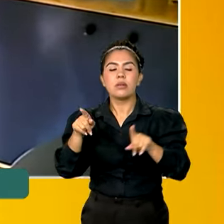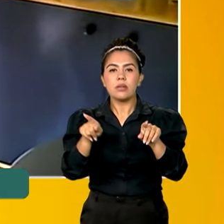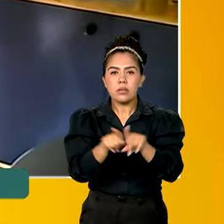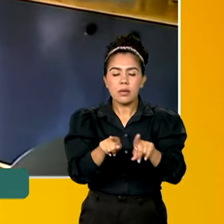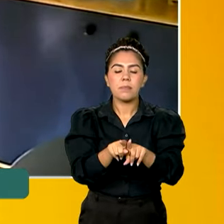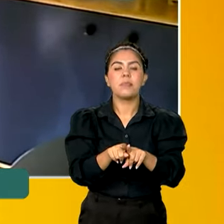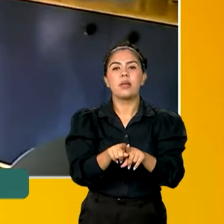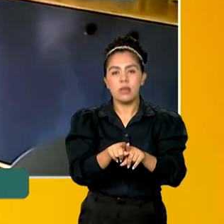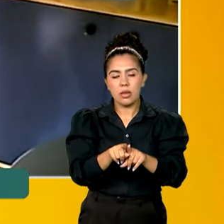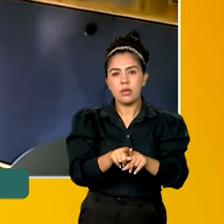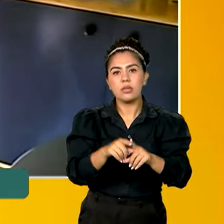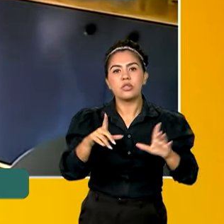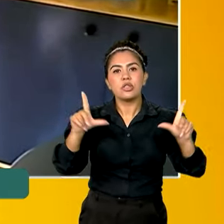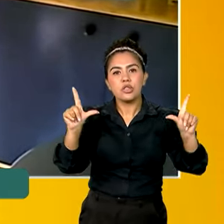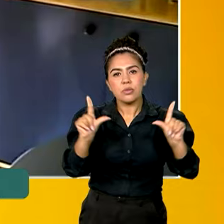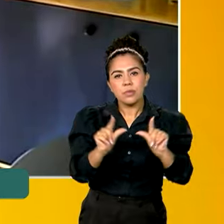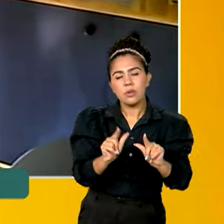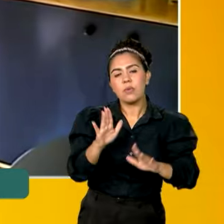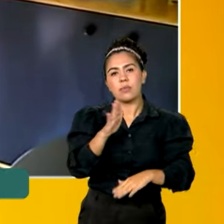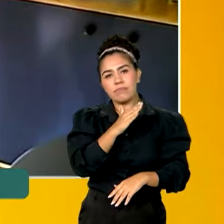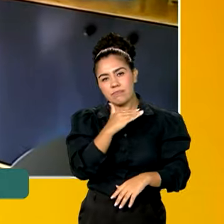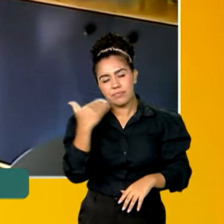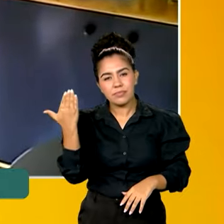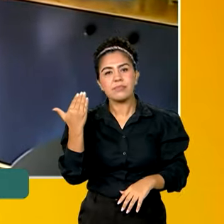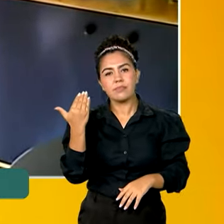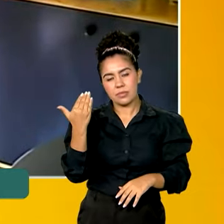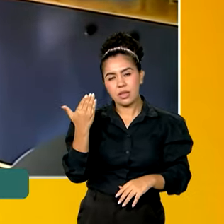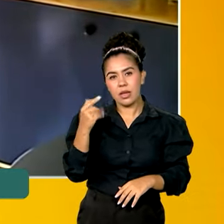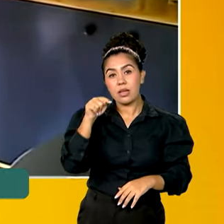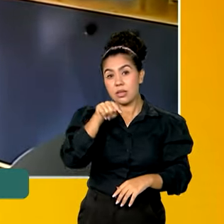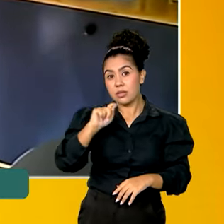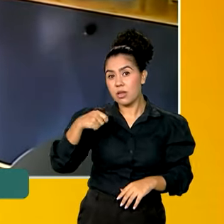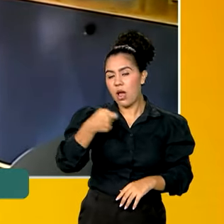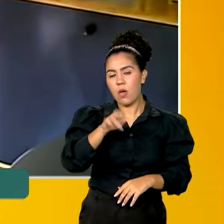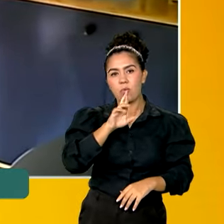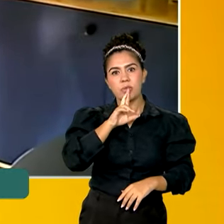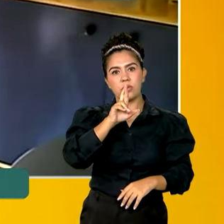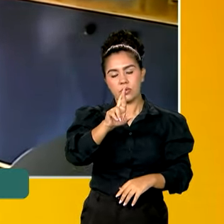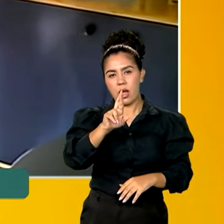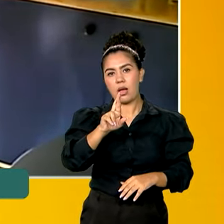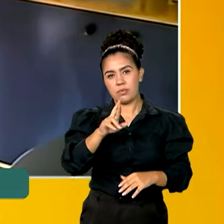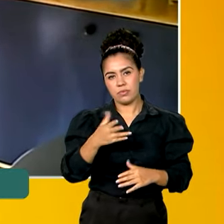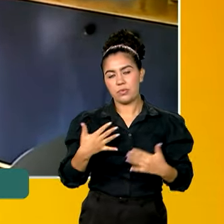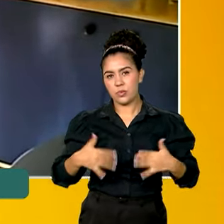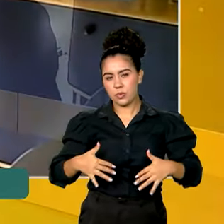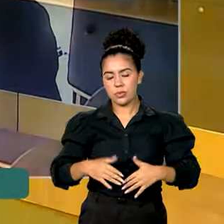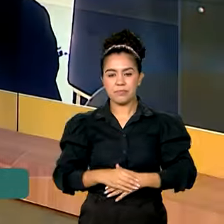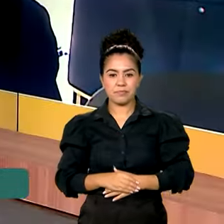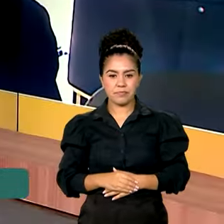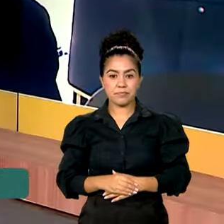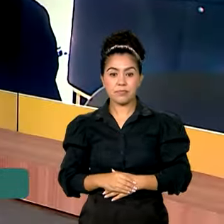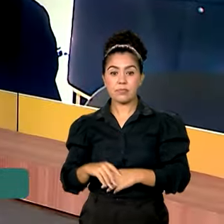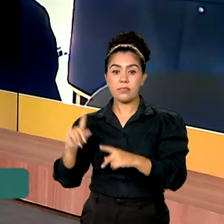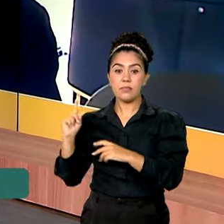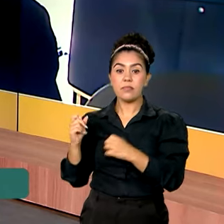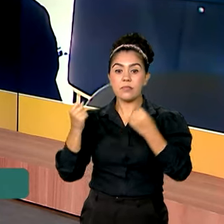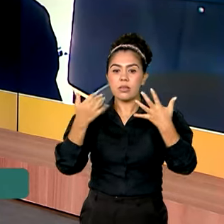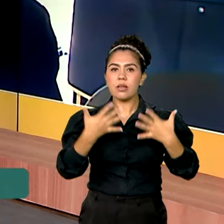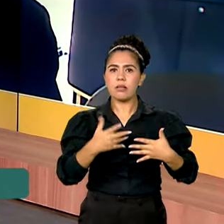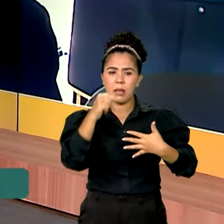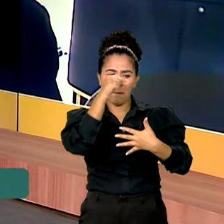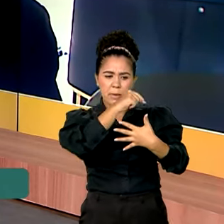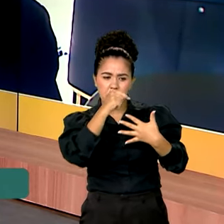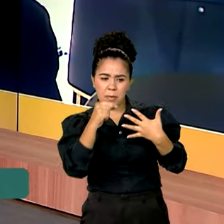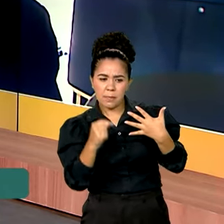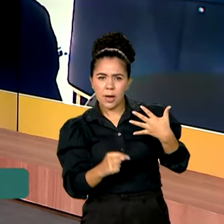e, principalmente, de diminuir a mortalidade, que é um dos grandes resultados do programa Mais Médicos. Pois é, e entre essas novidades